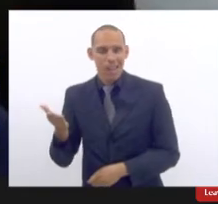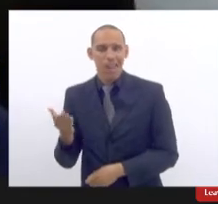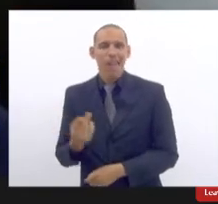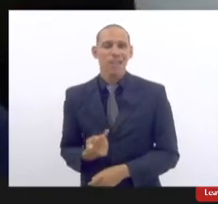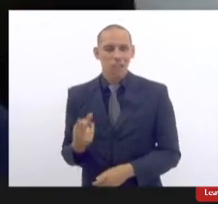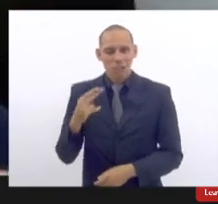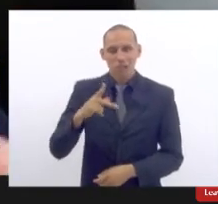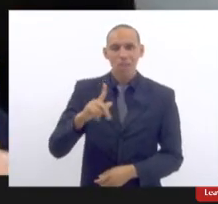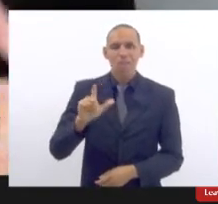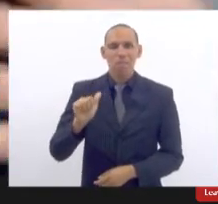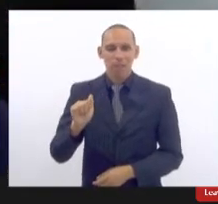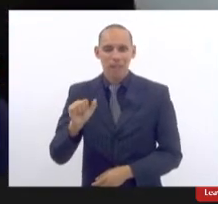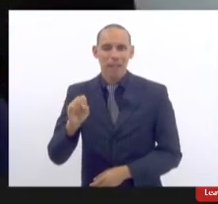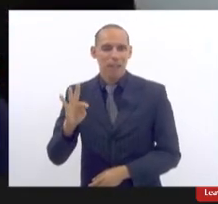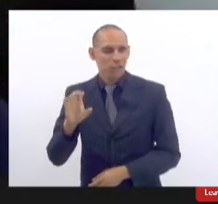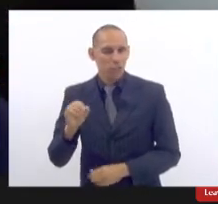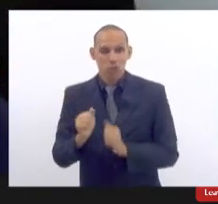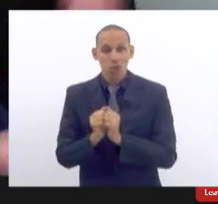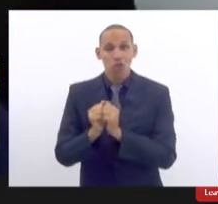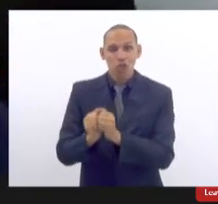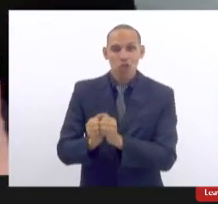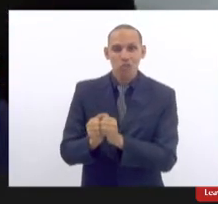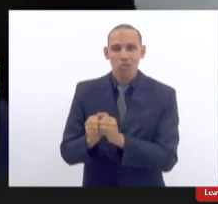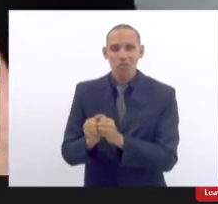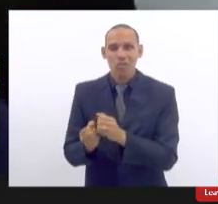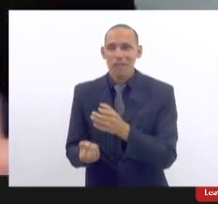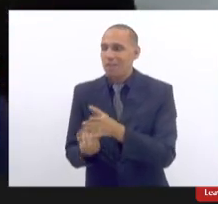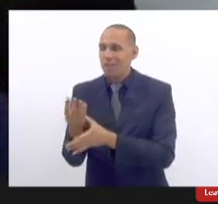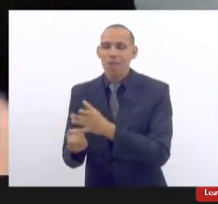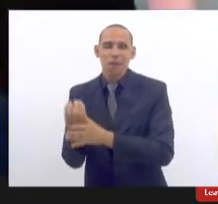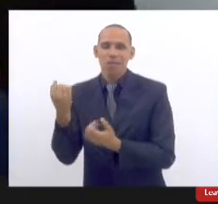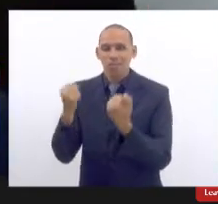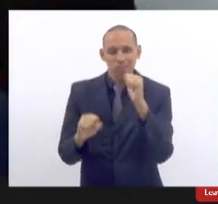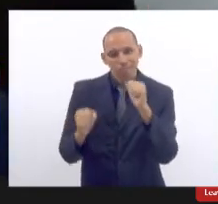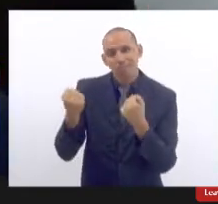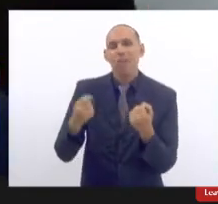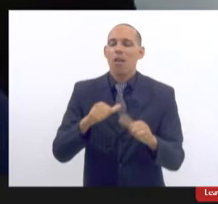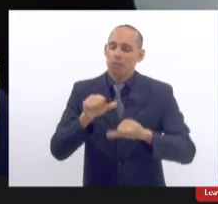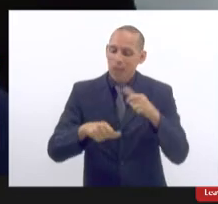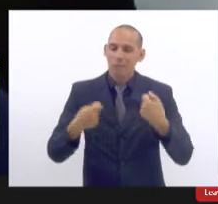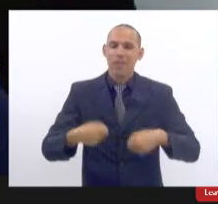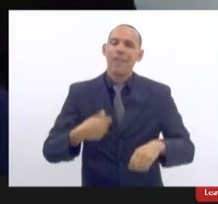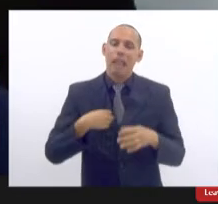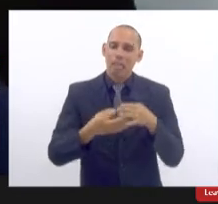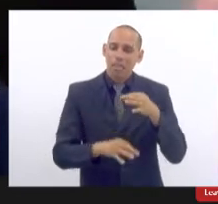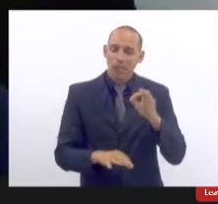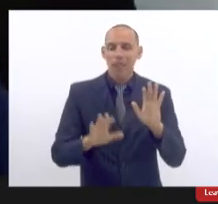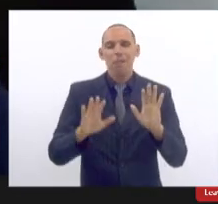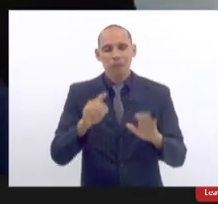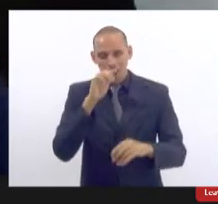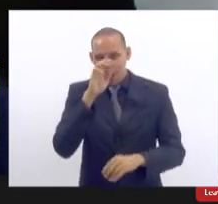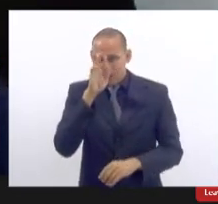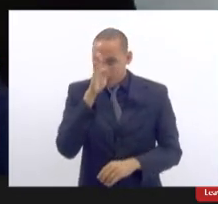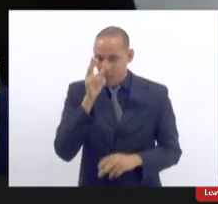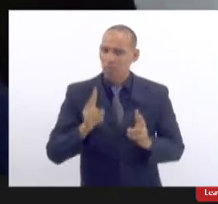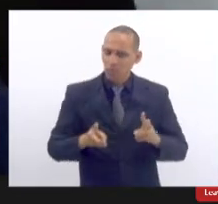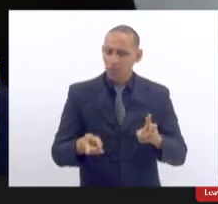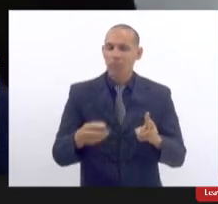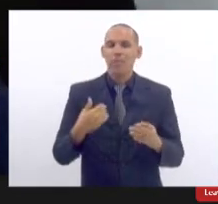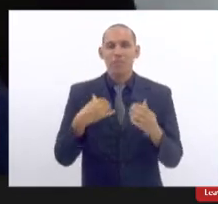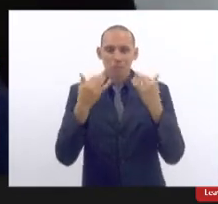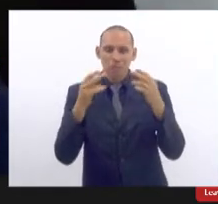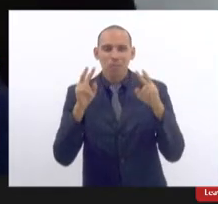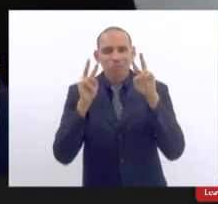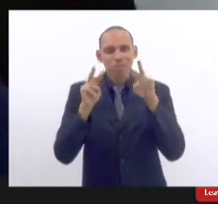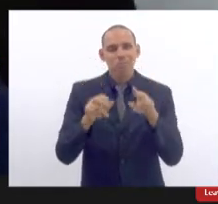prótese mas isso precisa ser mudado e acabei acho que me estendendo um pouquinho aqui mas continuo vou acompanhar a audiência